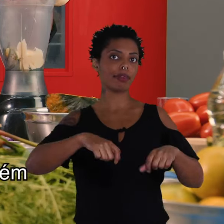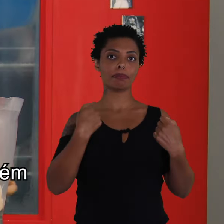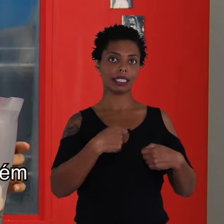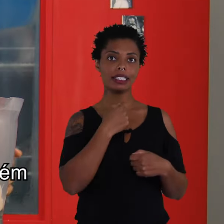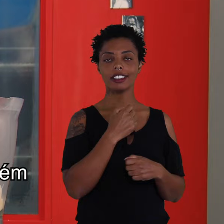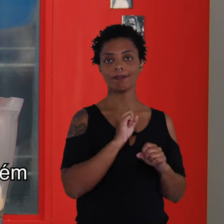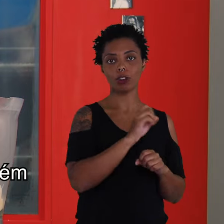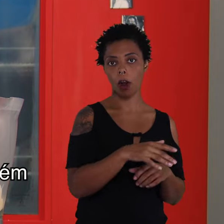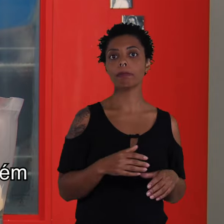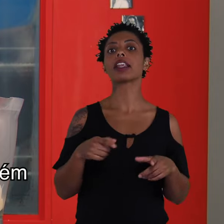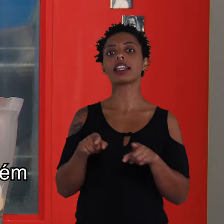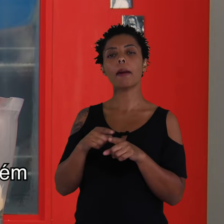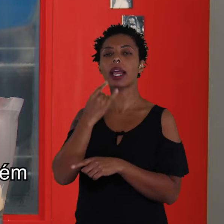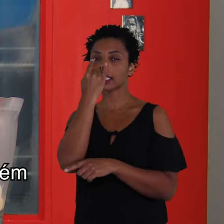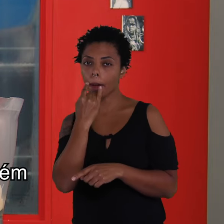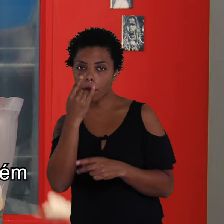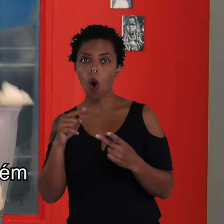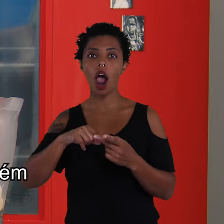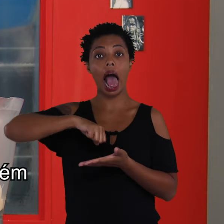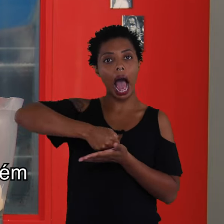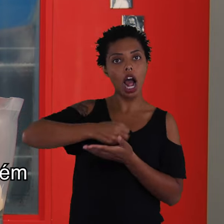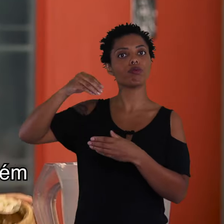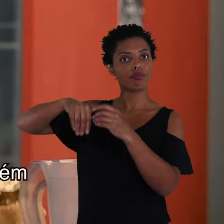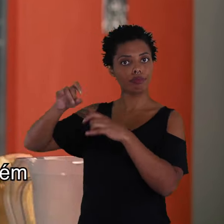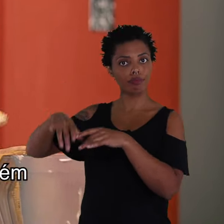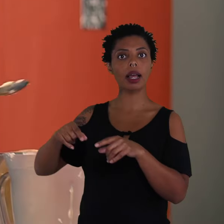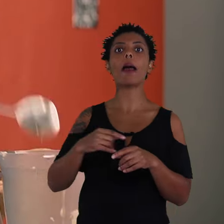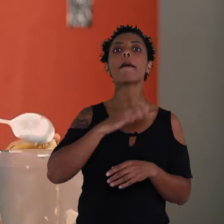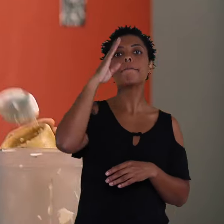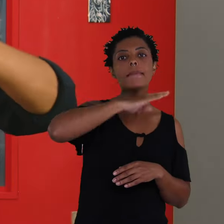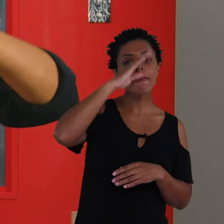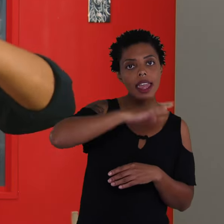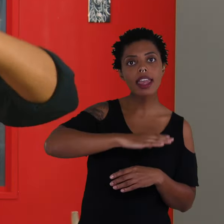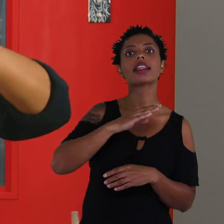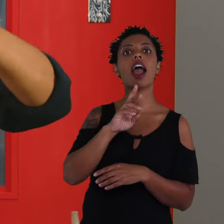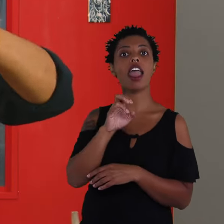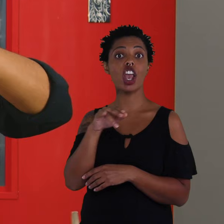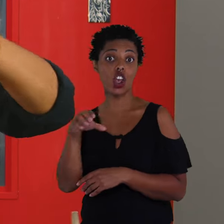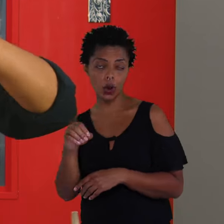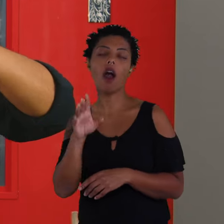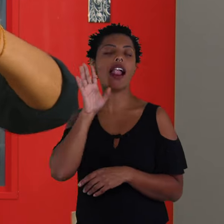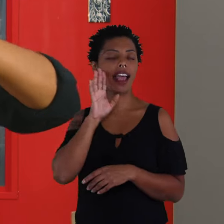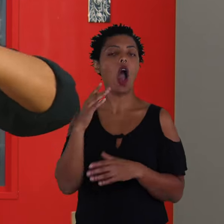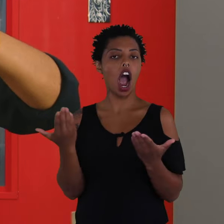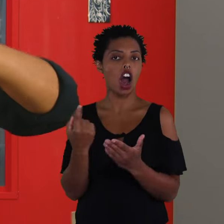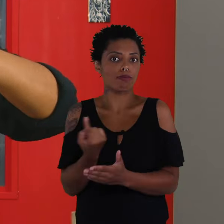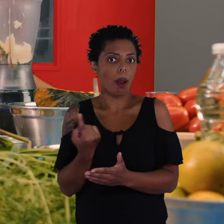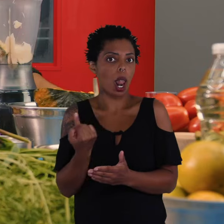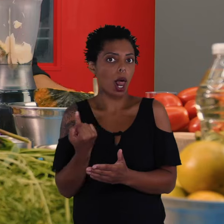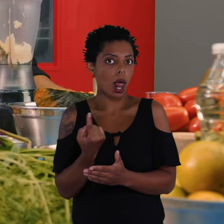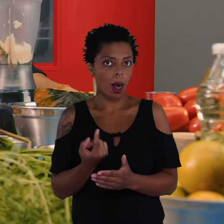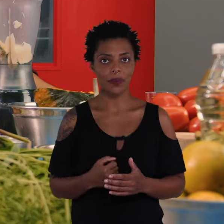dias. Eu vou colocar um pouco também de cebola e alho. Pimenta do reino, que é sempre legal.